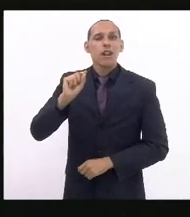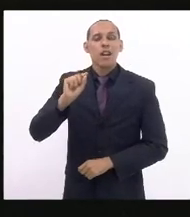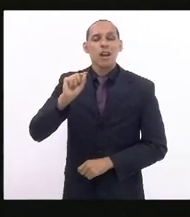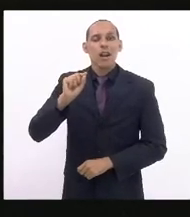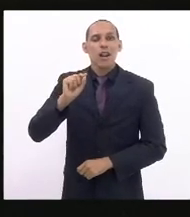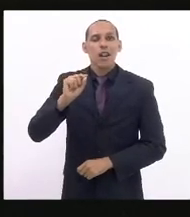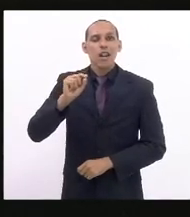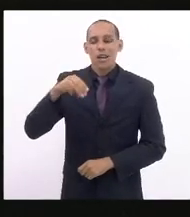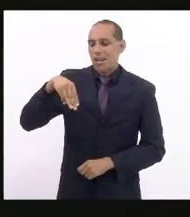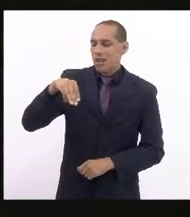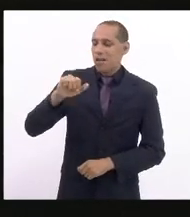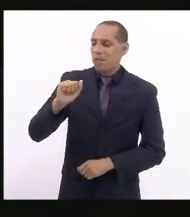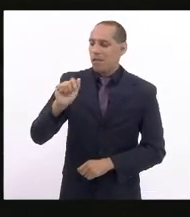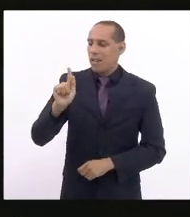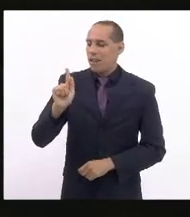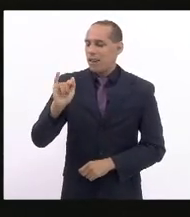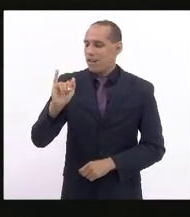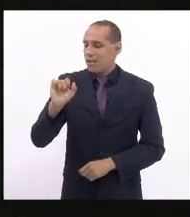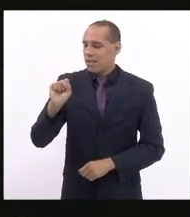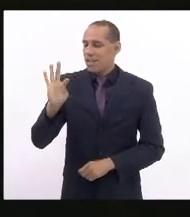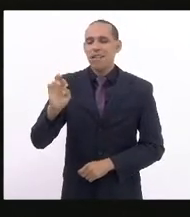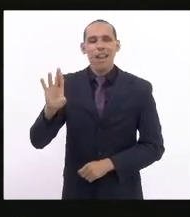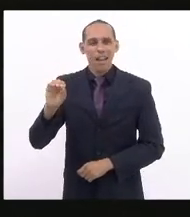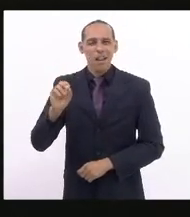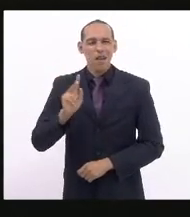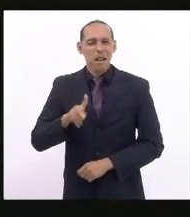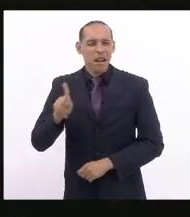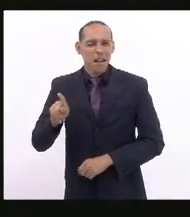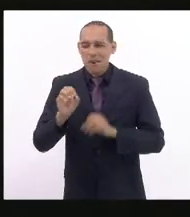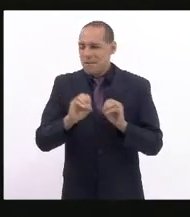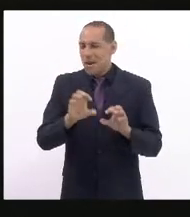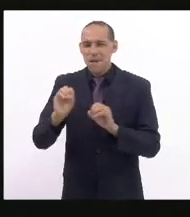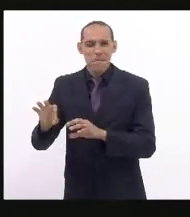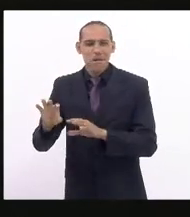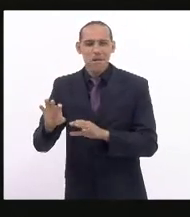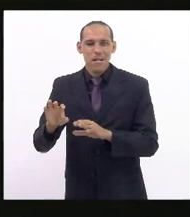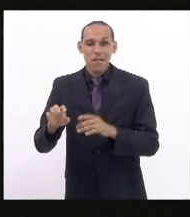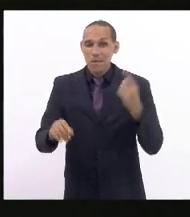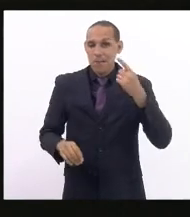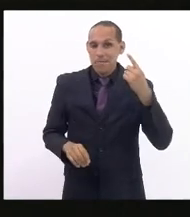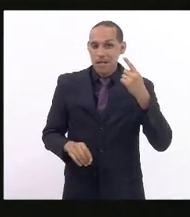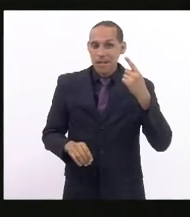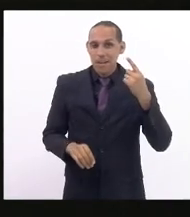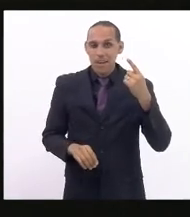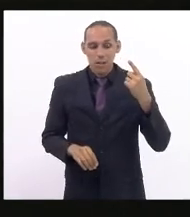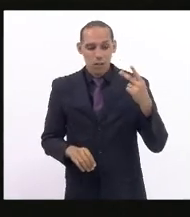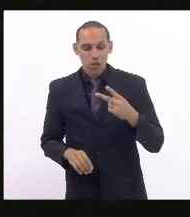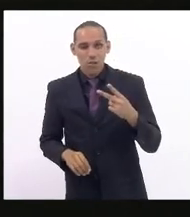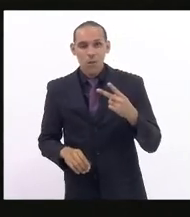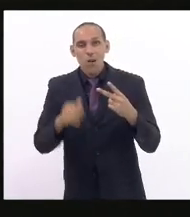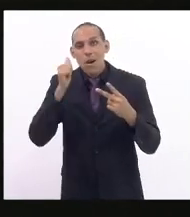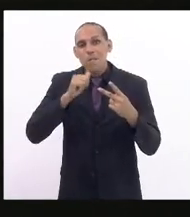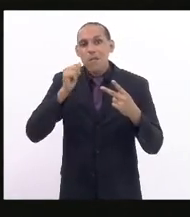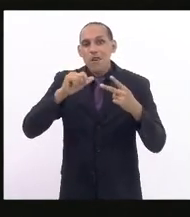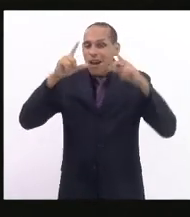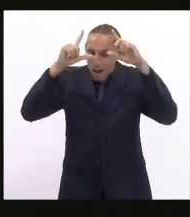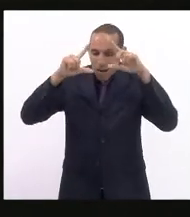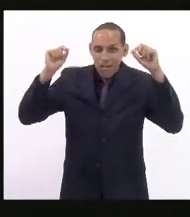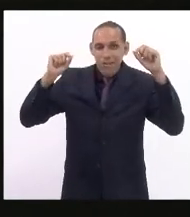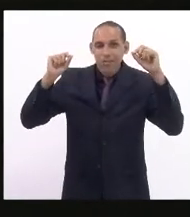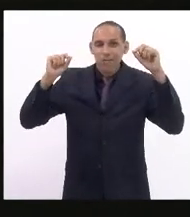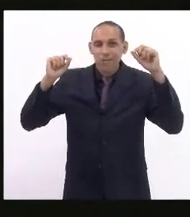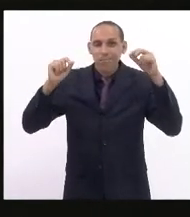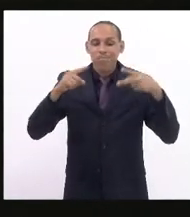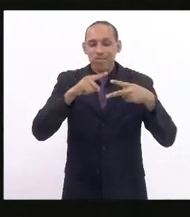a segunda atividade de maior presença feminina é a enfermagem. Acho que não